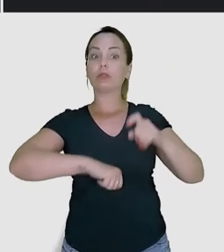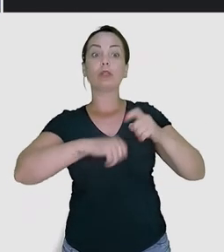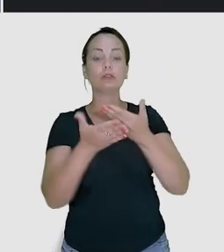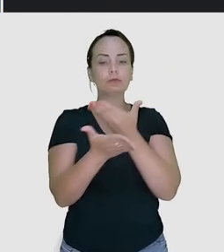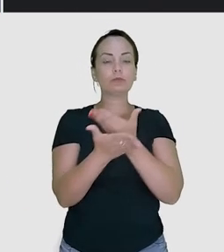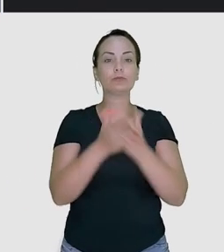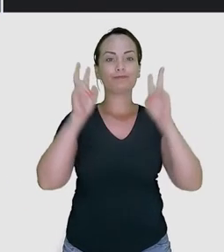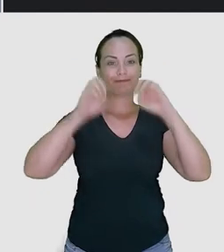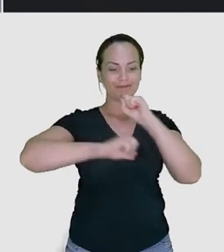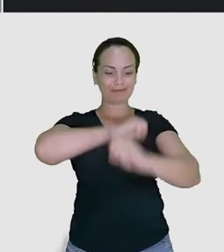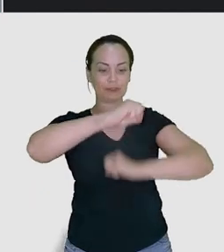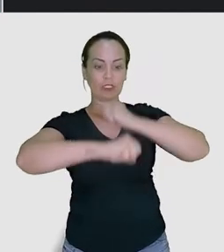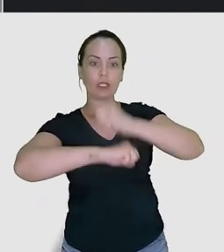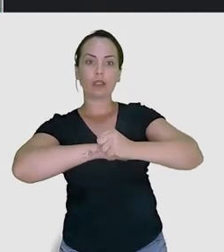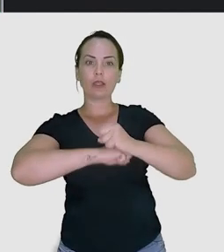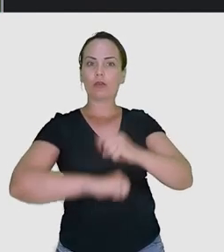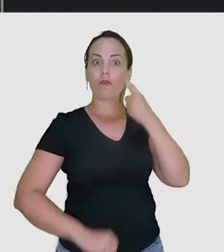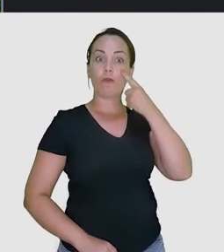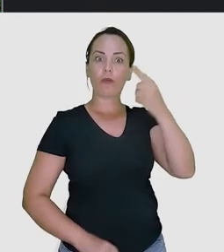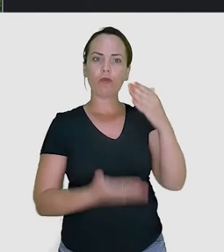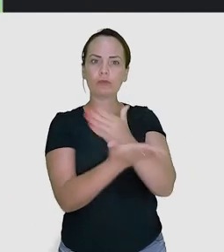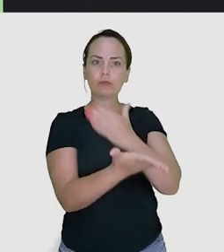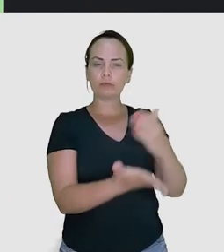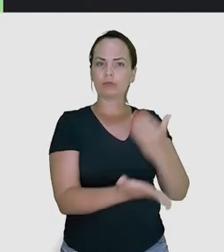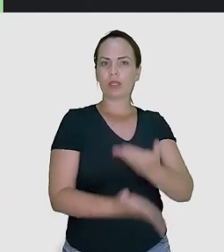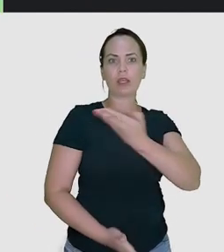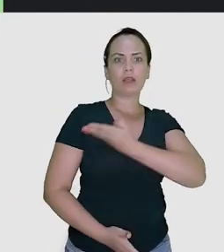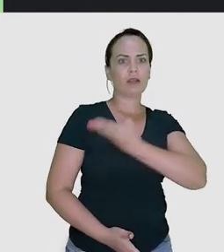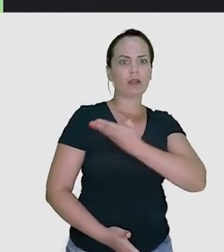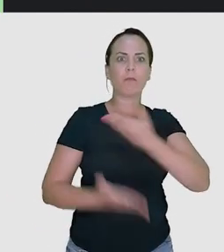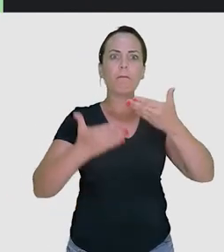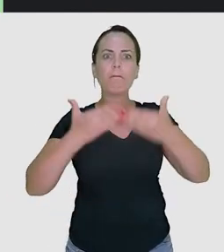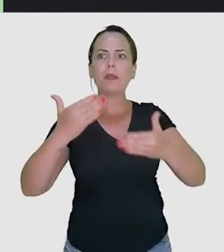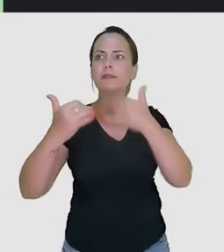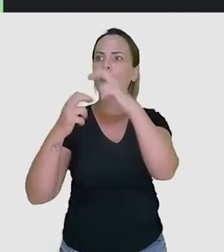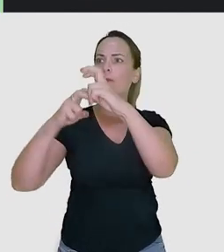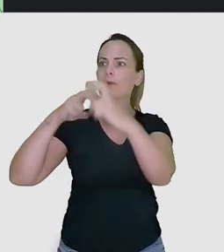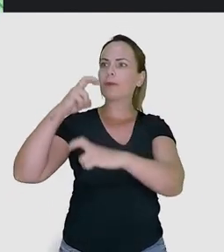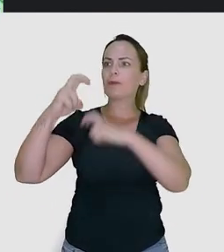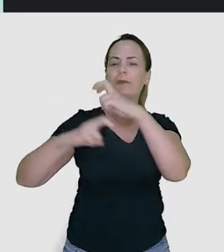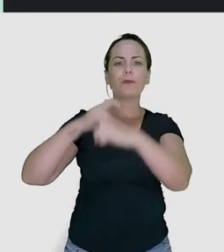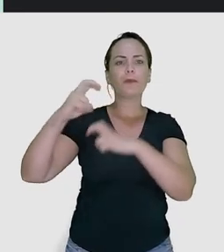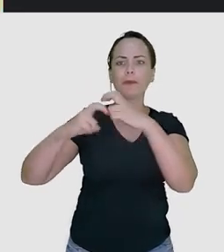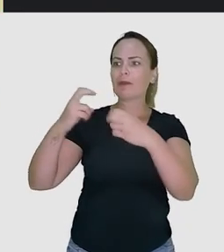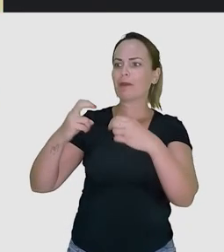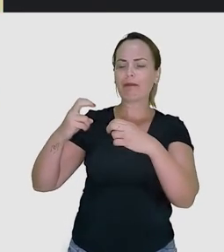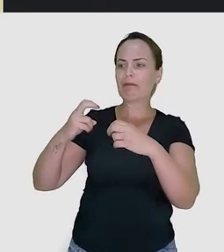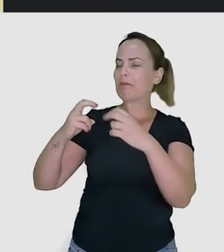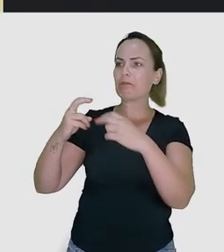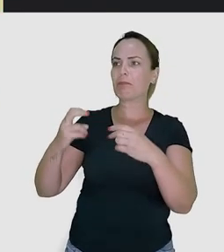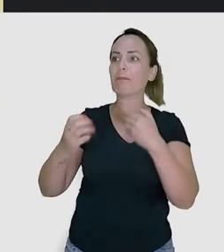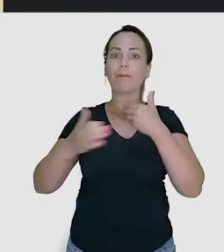escola, em tempos de não isolamento, fazendo um trabalho sobre o sistema solar. Foi quando vi um relato de que alguns colegas haviam se